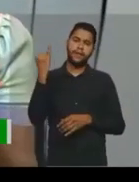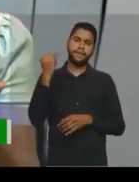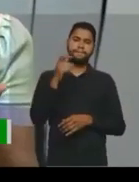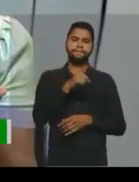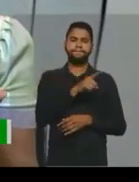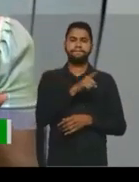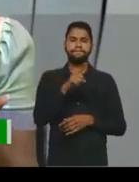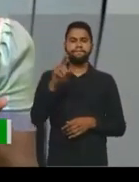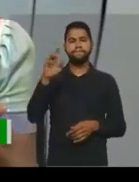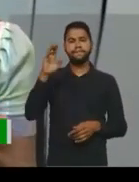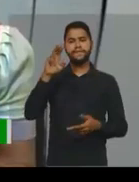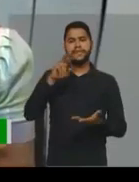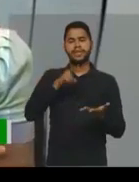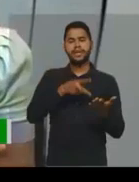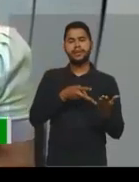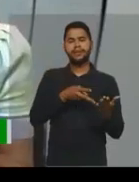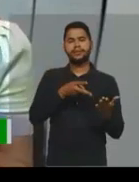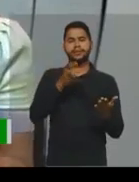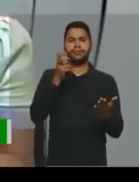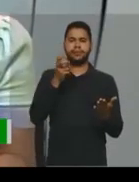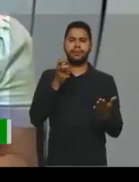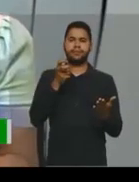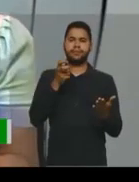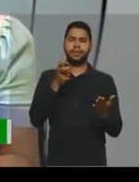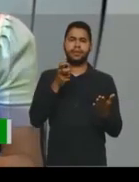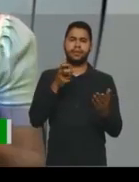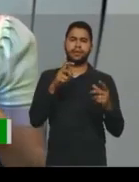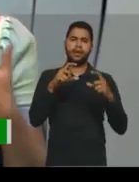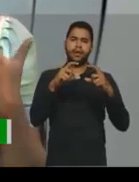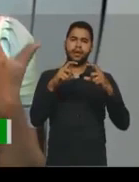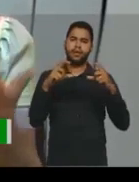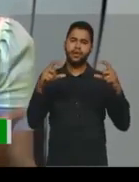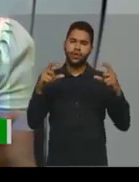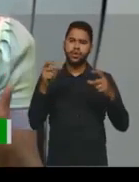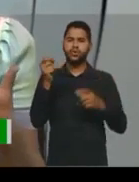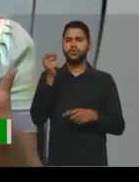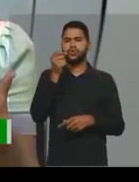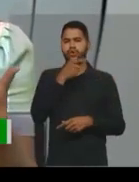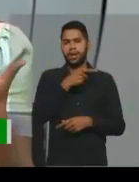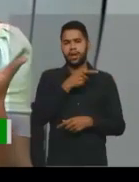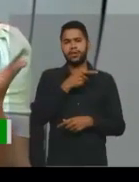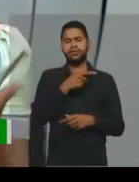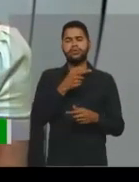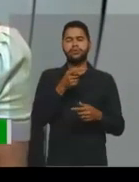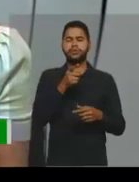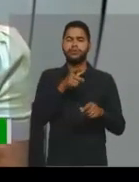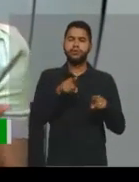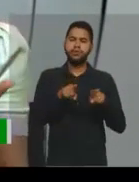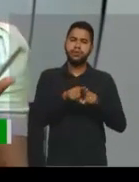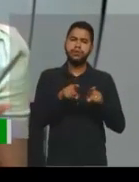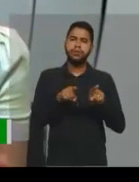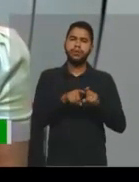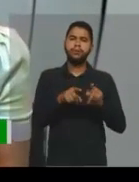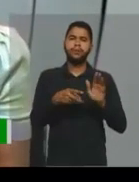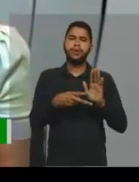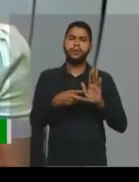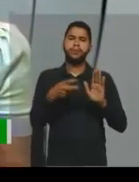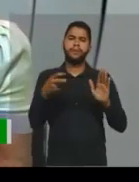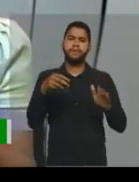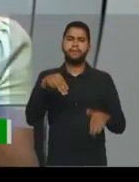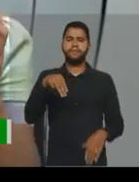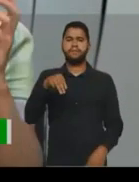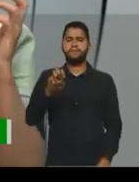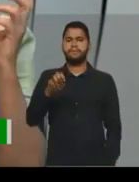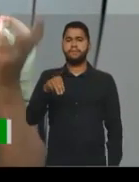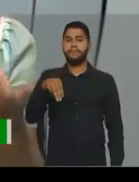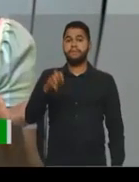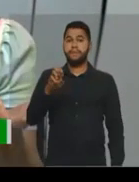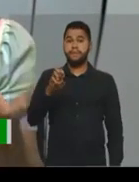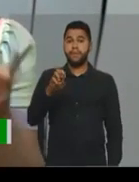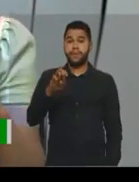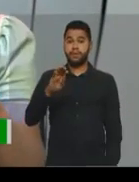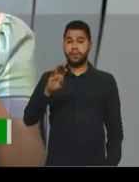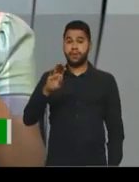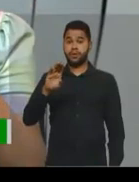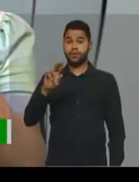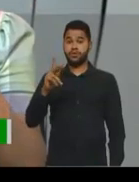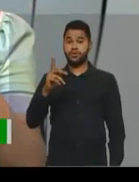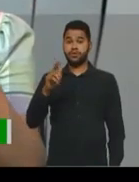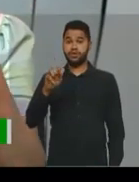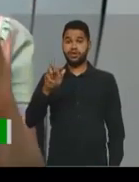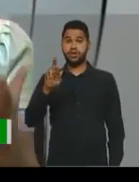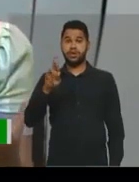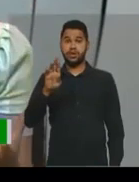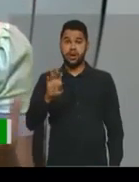interpretar uma charge, para você interpretar um meme. Porque a charge,